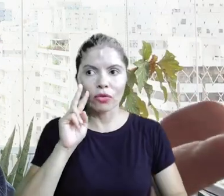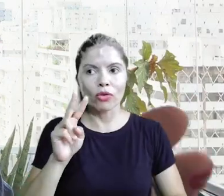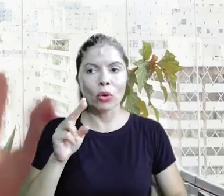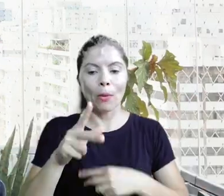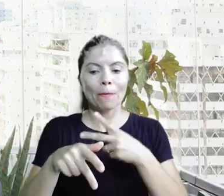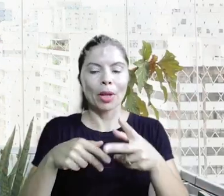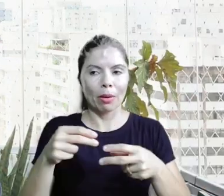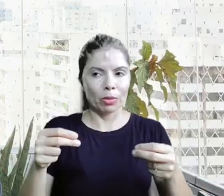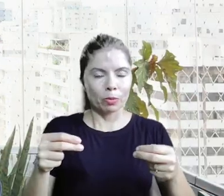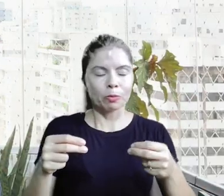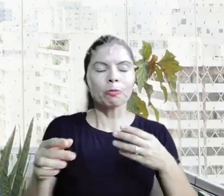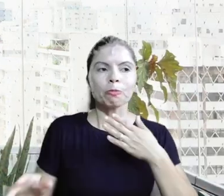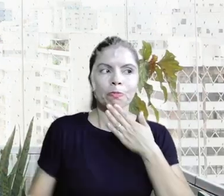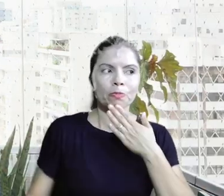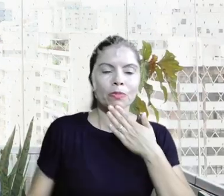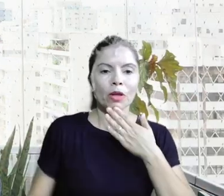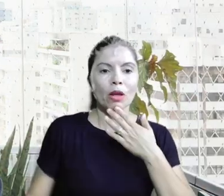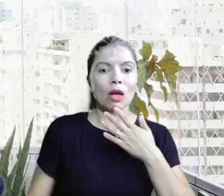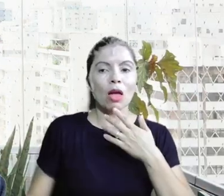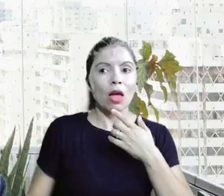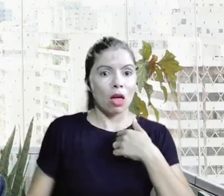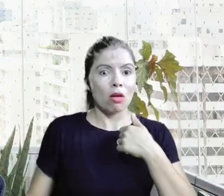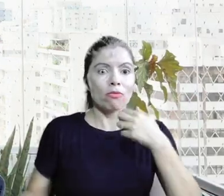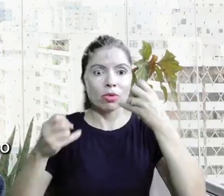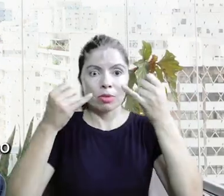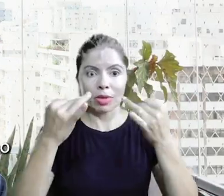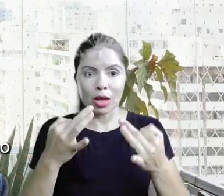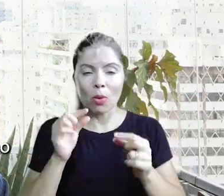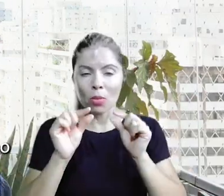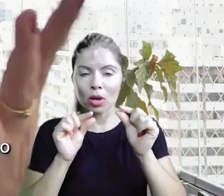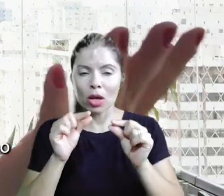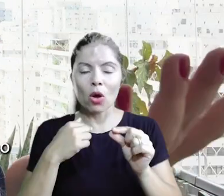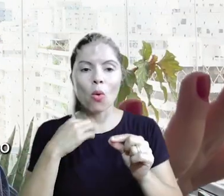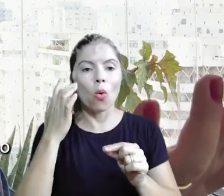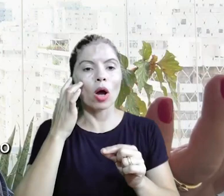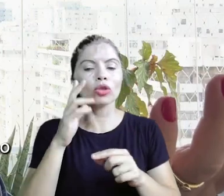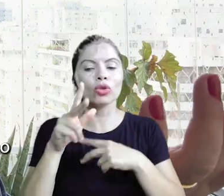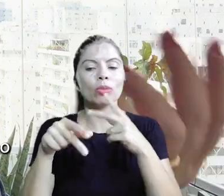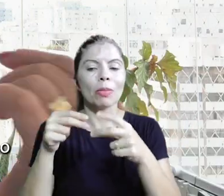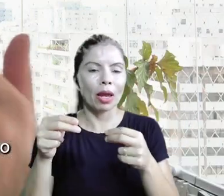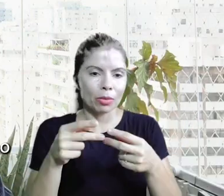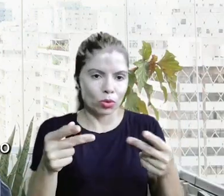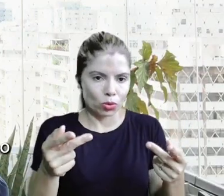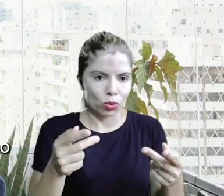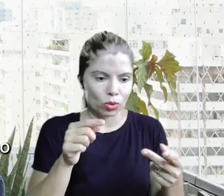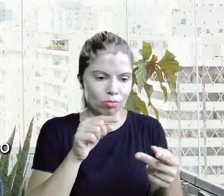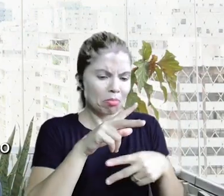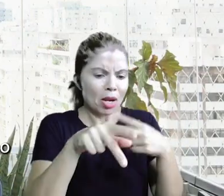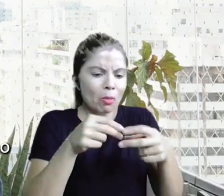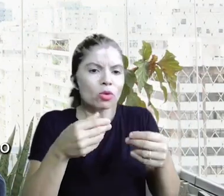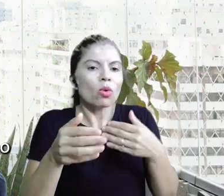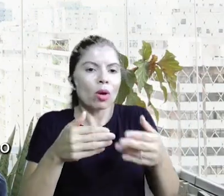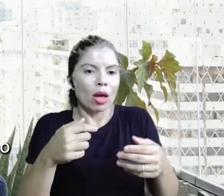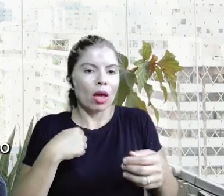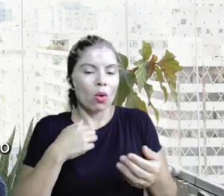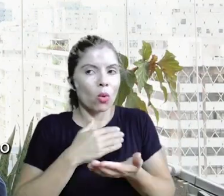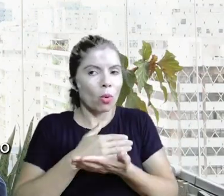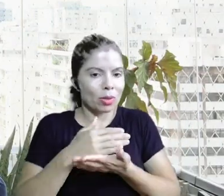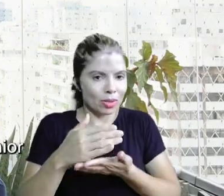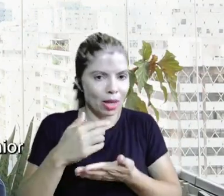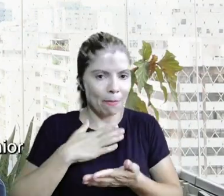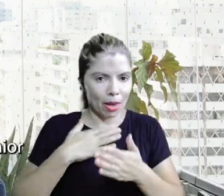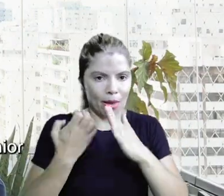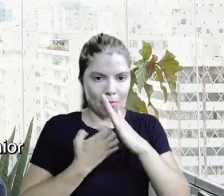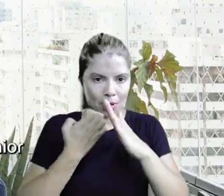mesmo o prêmio do Sebrae e vou contar para vocês um pouquinho do que eu acho de prêmios assim quando eu